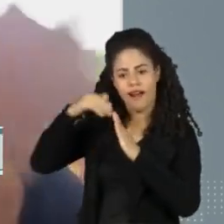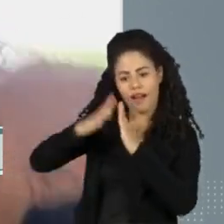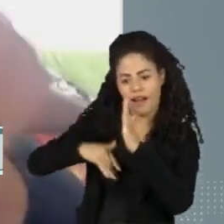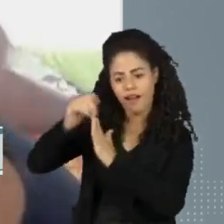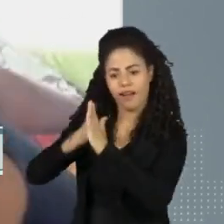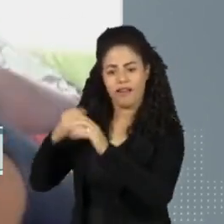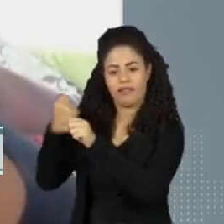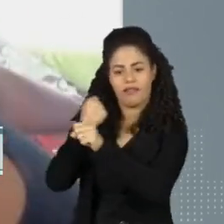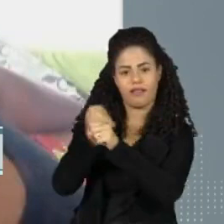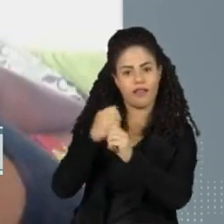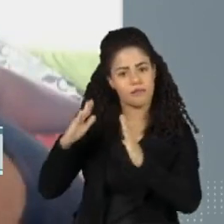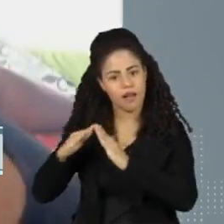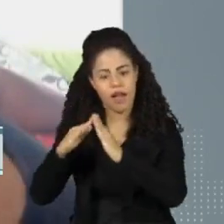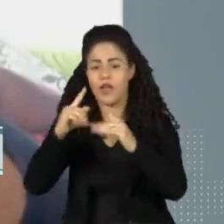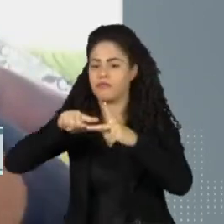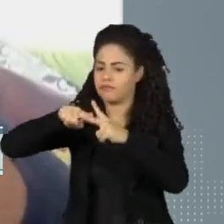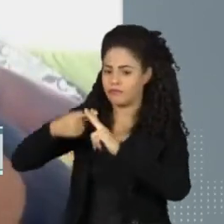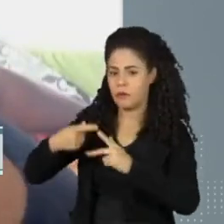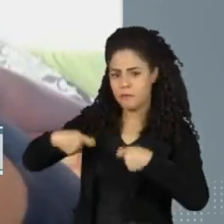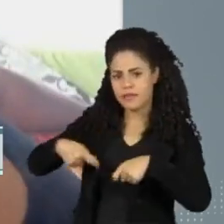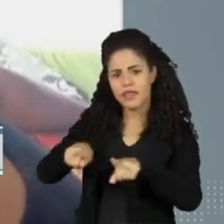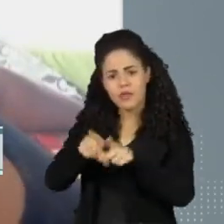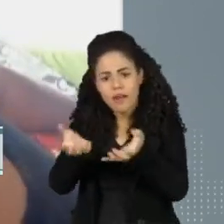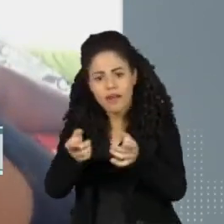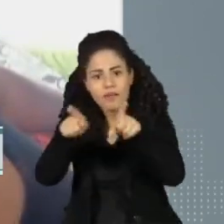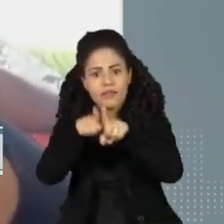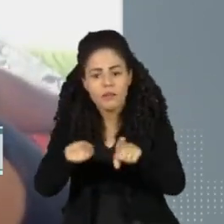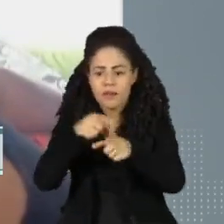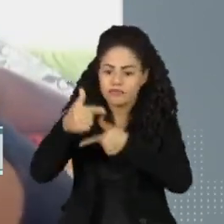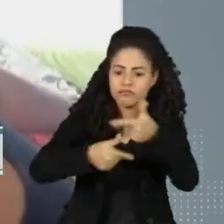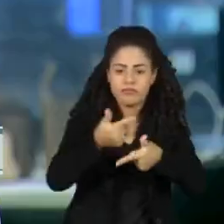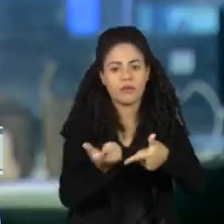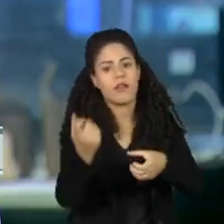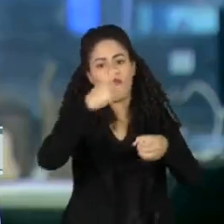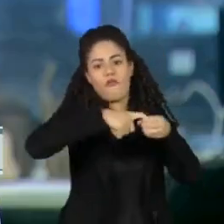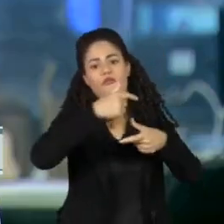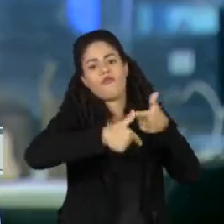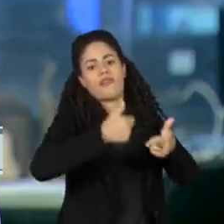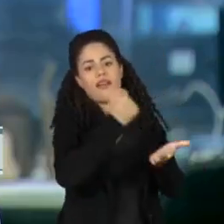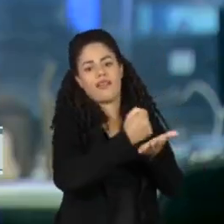não tem uma manutenção. E eu quero poder trabalhar. eu quero